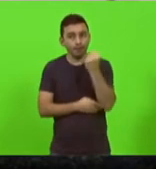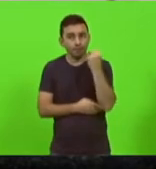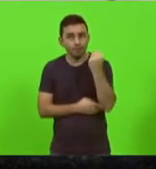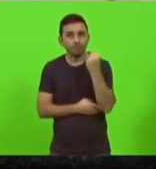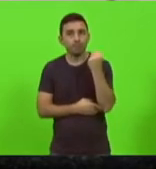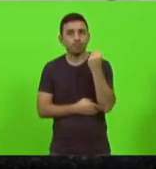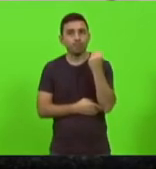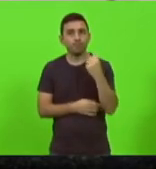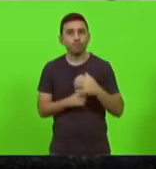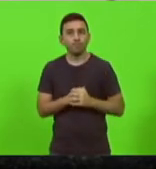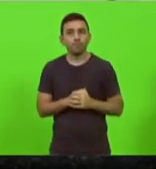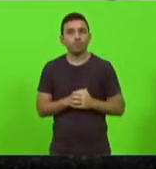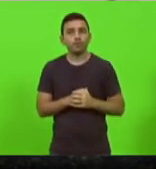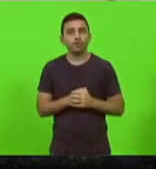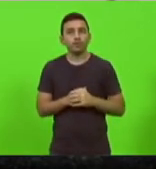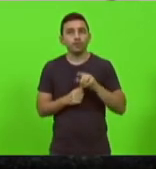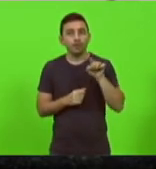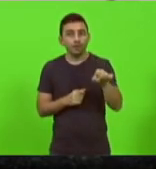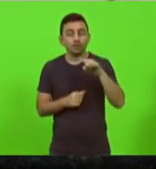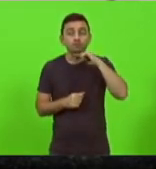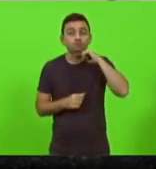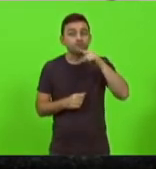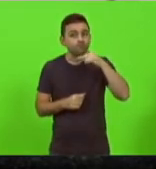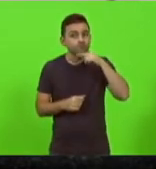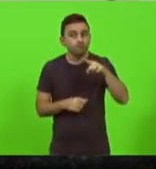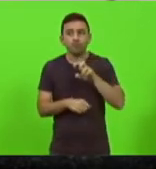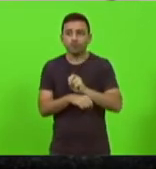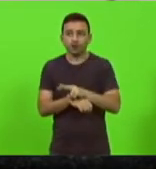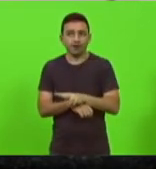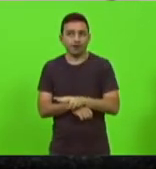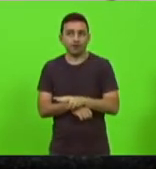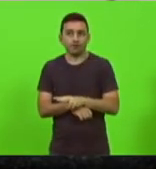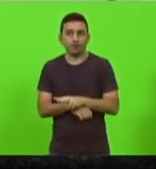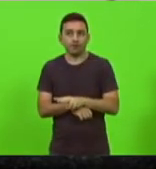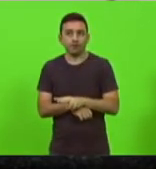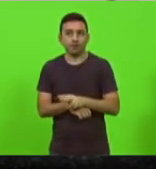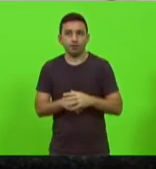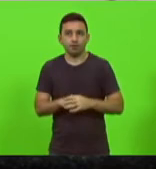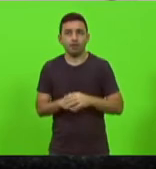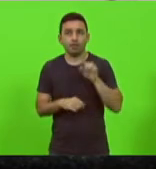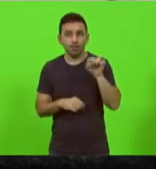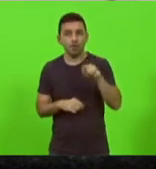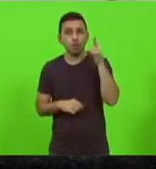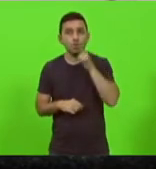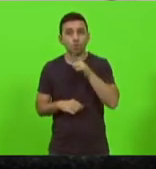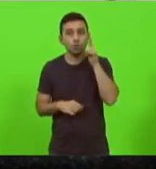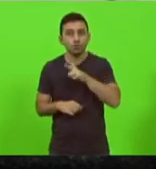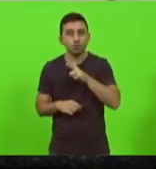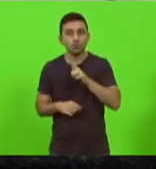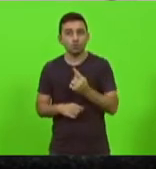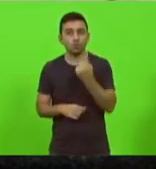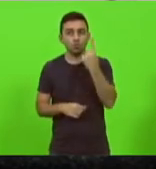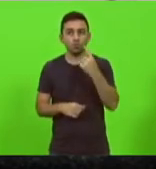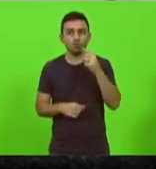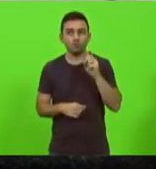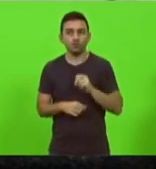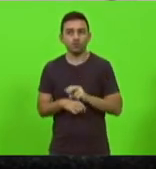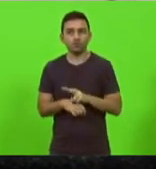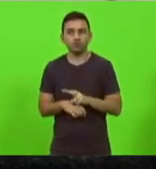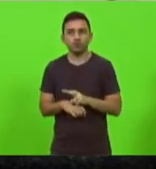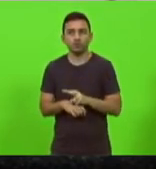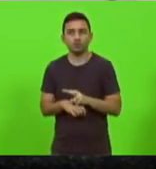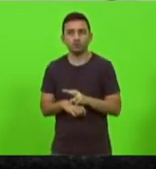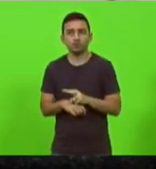ele não conseguiu vaga no hospital regional ele conseguiu uma vaga no hospital